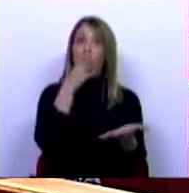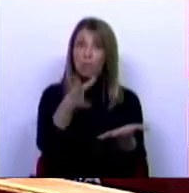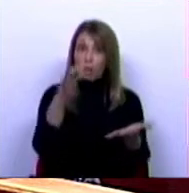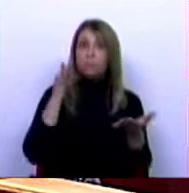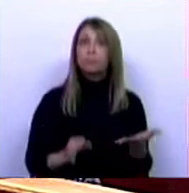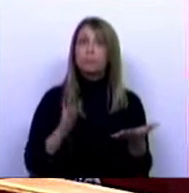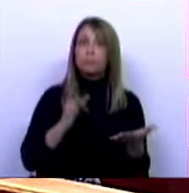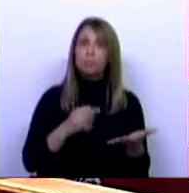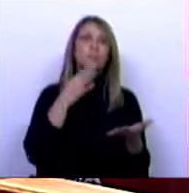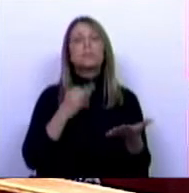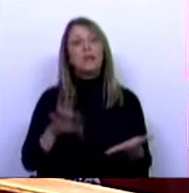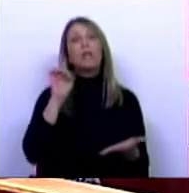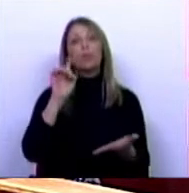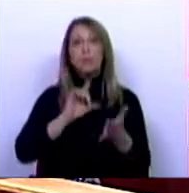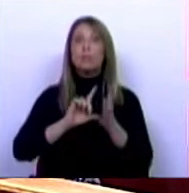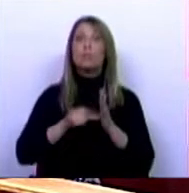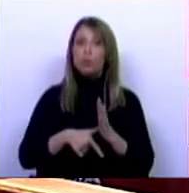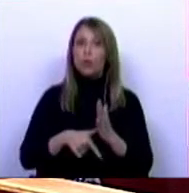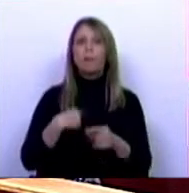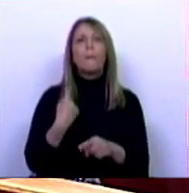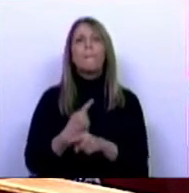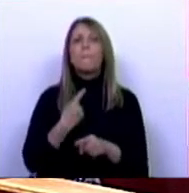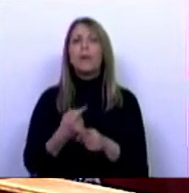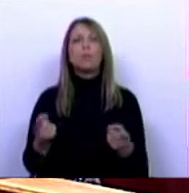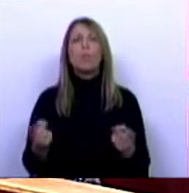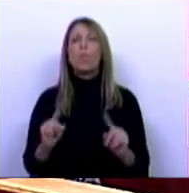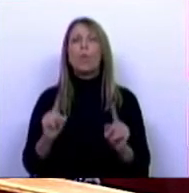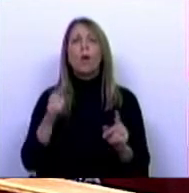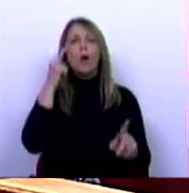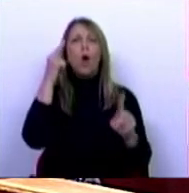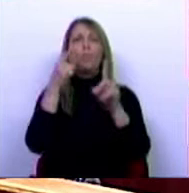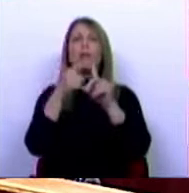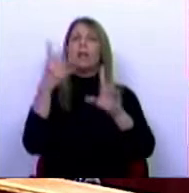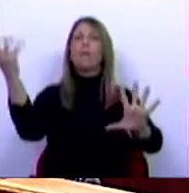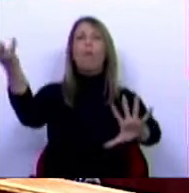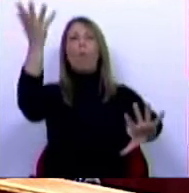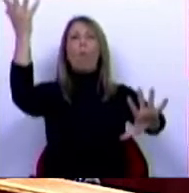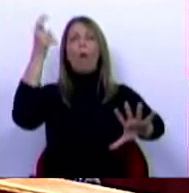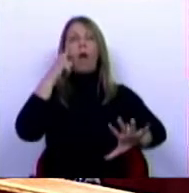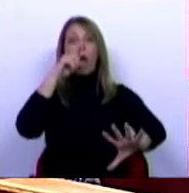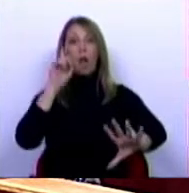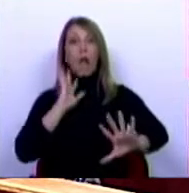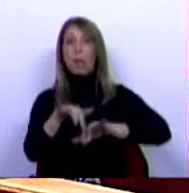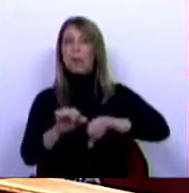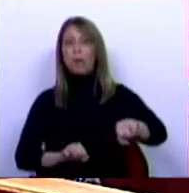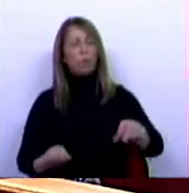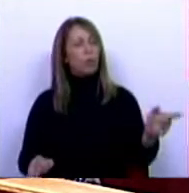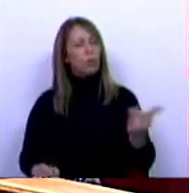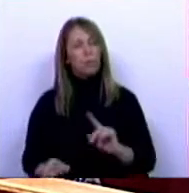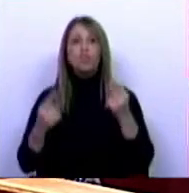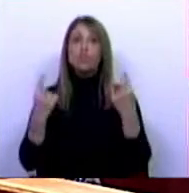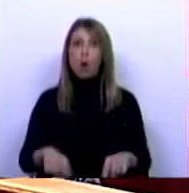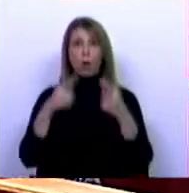da importância deste projeto e que o mesmo não visa exaltar a figura do ditador, mas estão só a divulgar a história e fazê